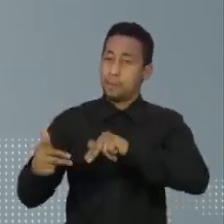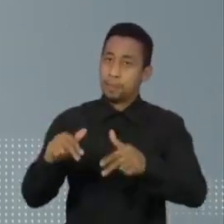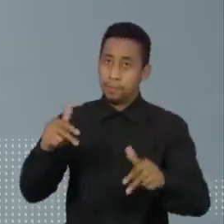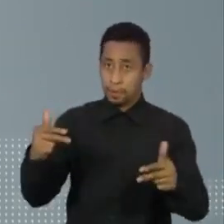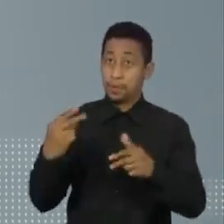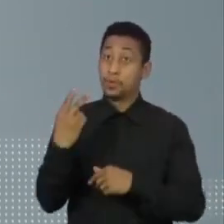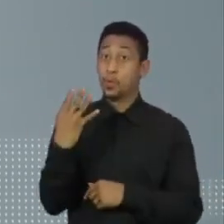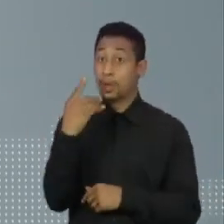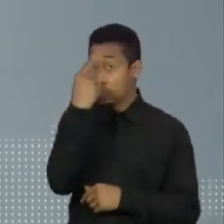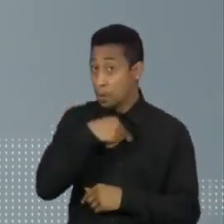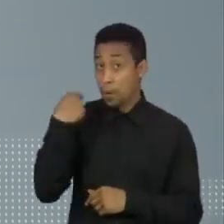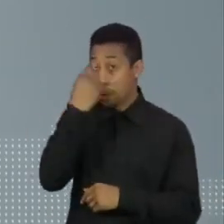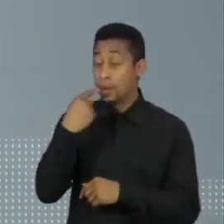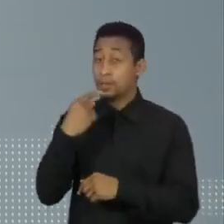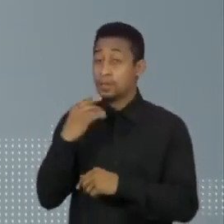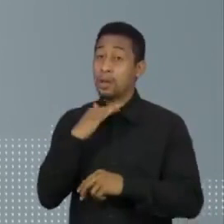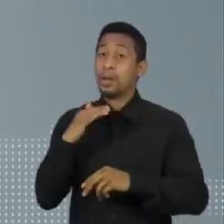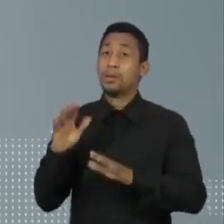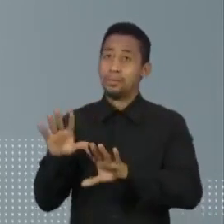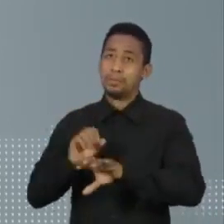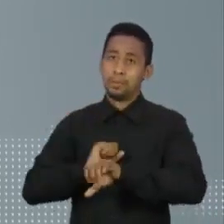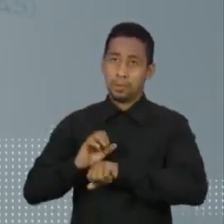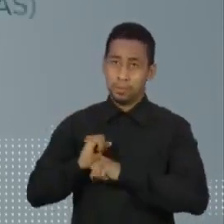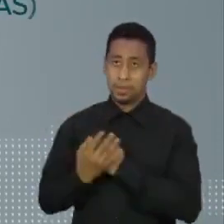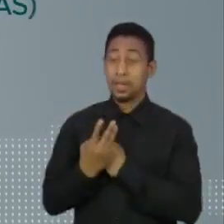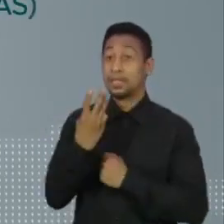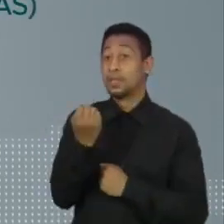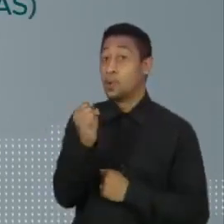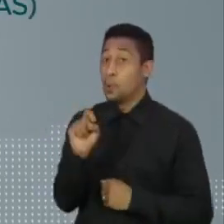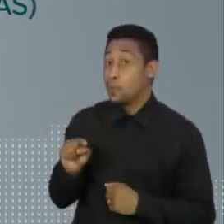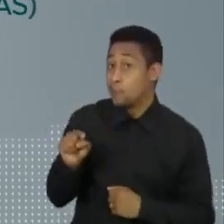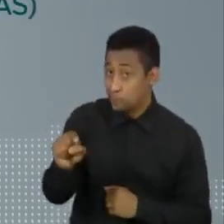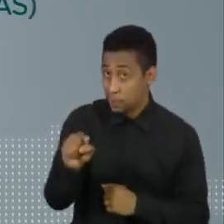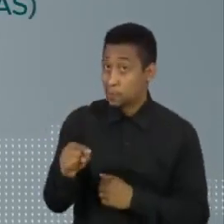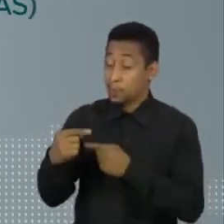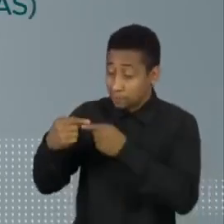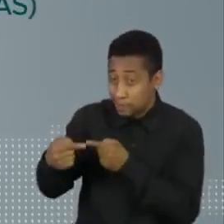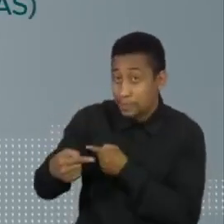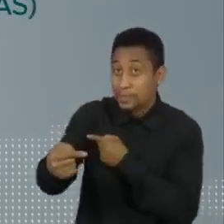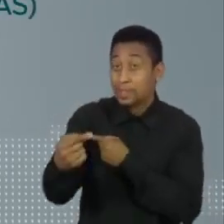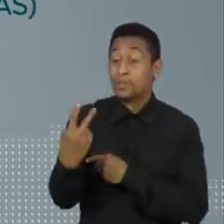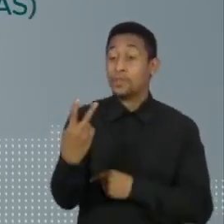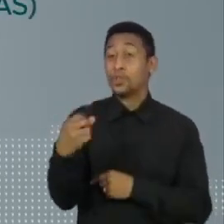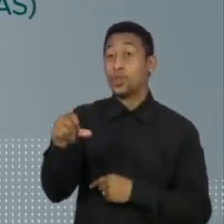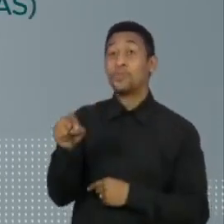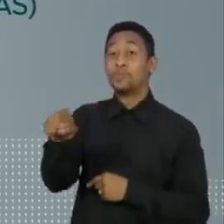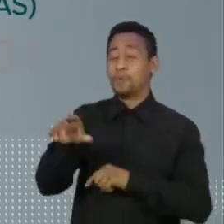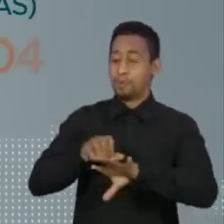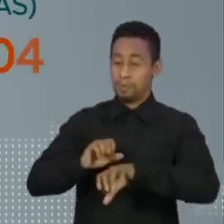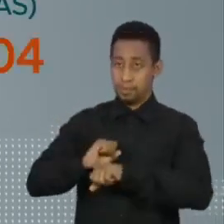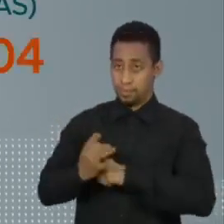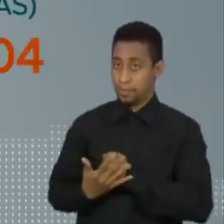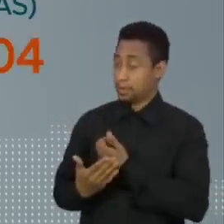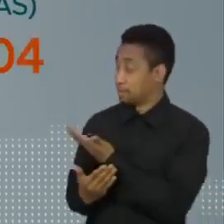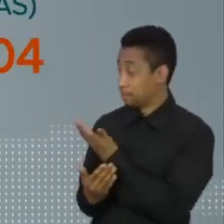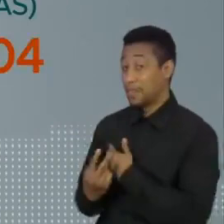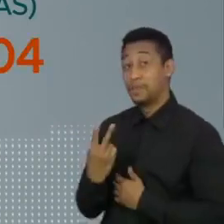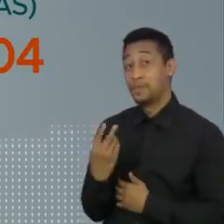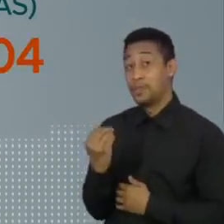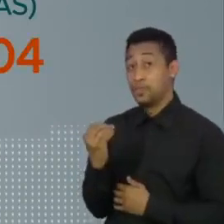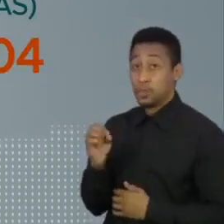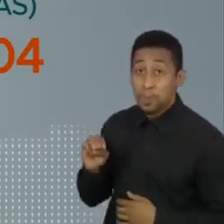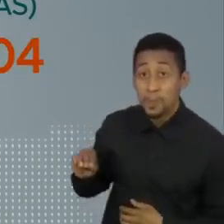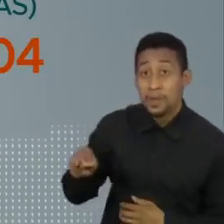últimas 24 horas somam 38 mil. A média móvel dos últimos sete dias ficou em 29 mil. Mais de 20 milhões e